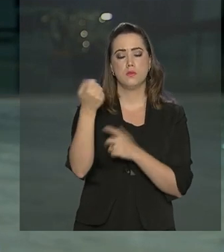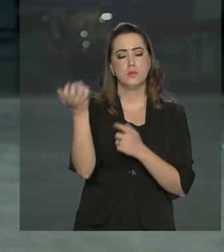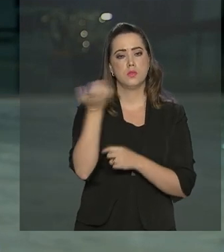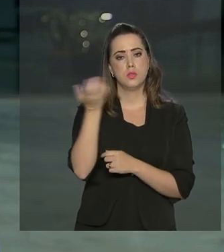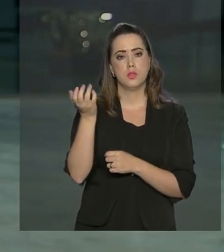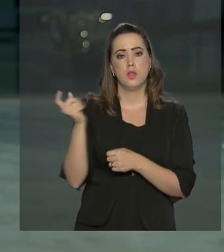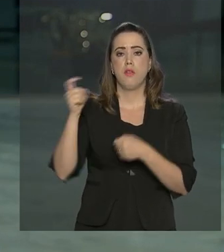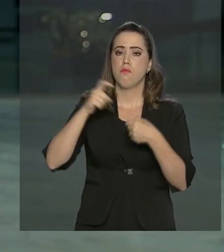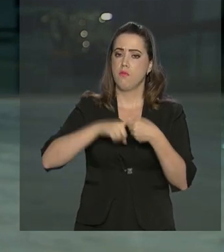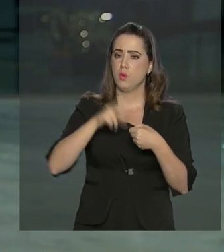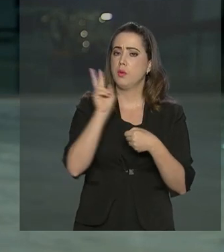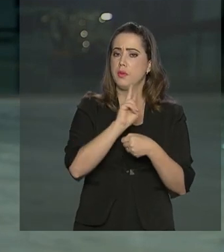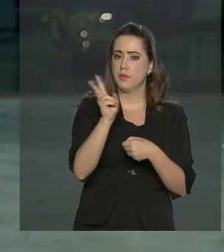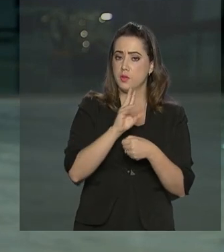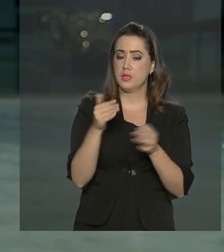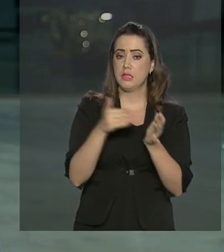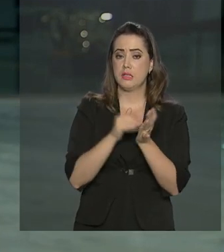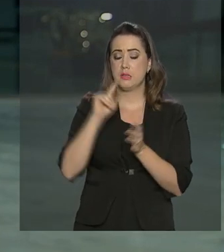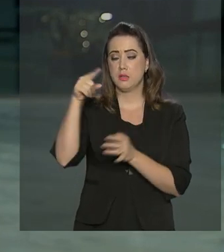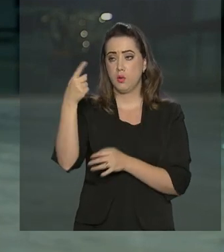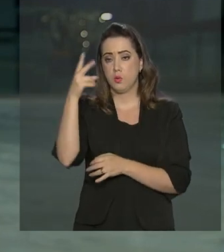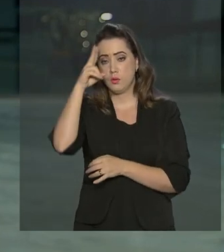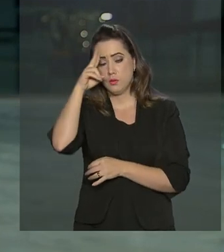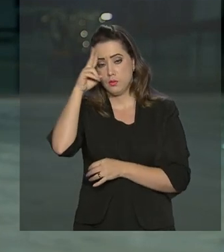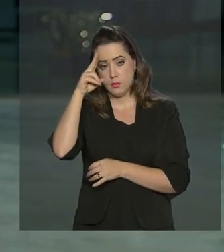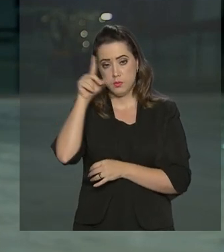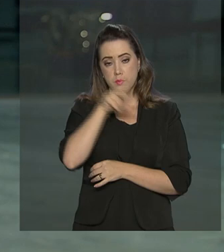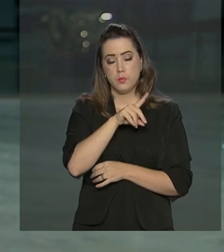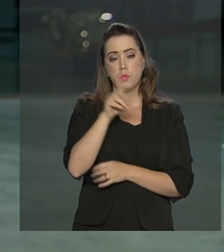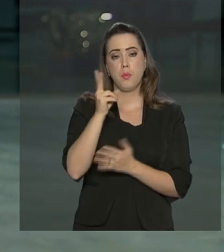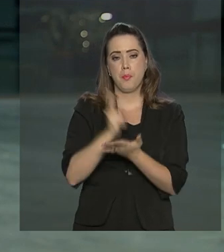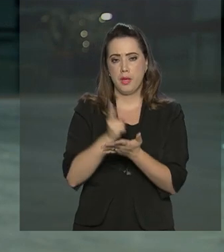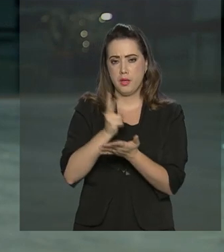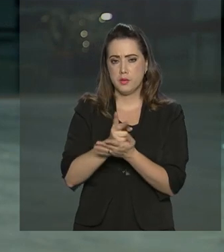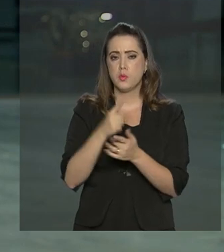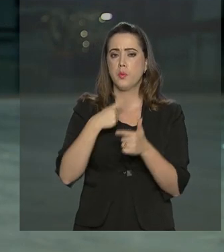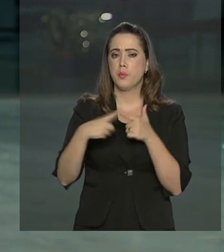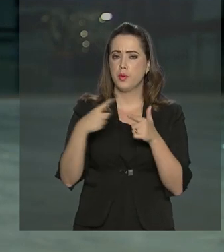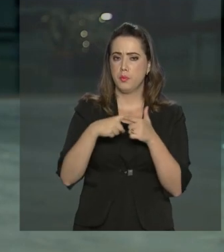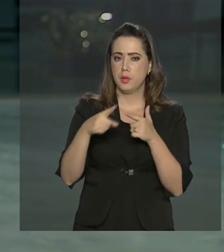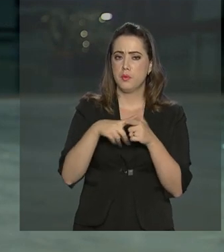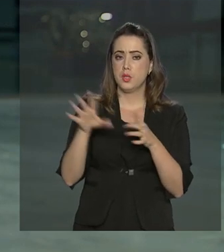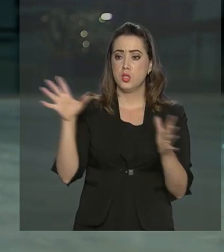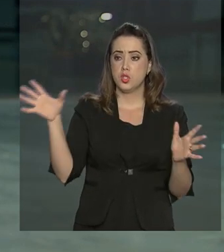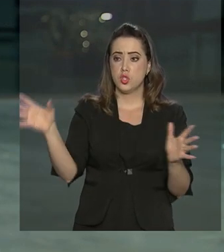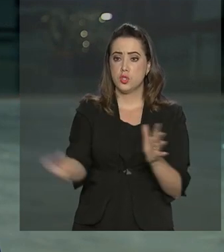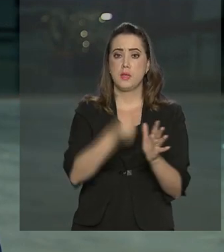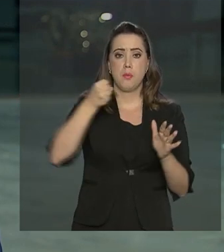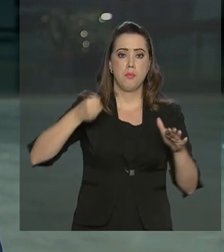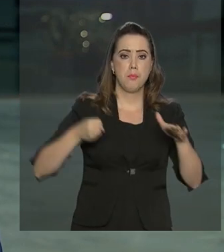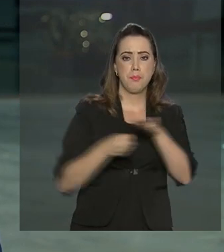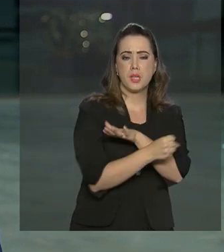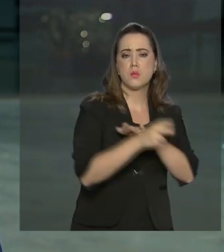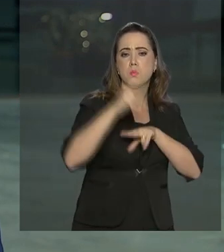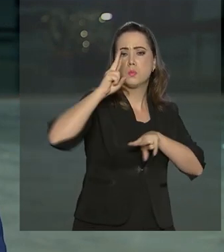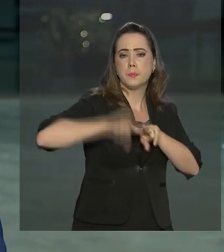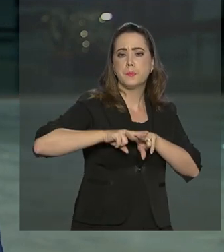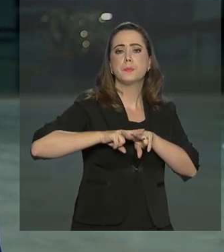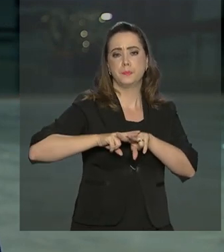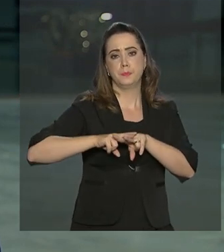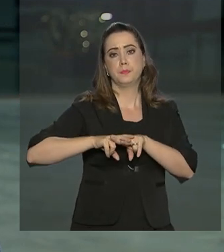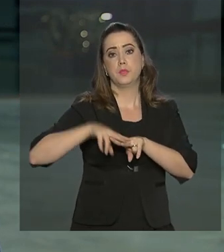pretende voltar para a Venezuela até a próxima segunda-feira, mesmo sob risco de ser preso pelo regime de Nicolás Maduro.